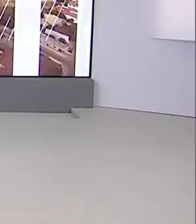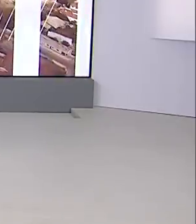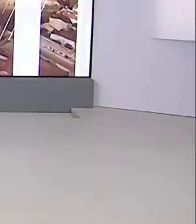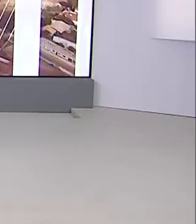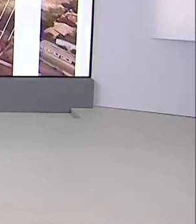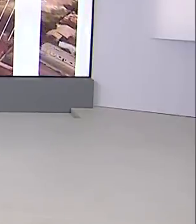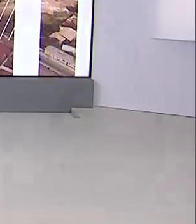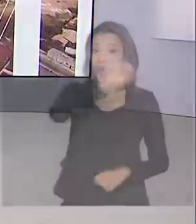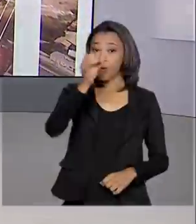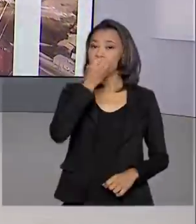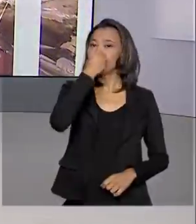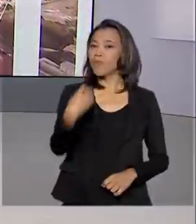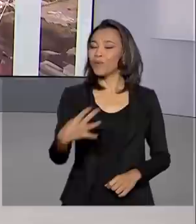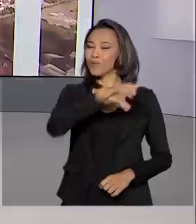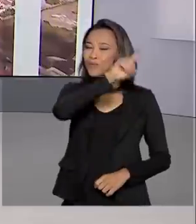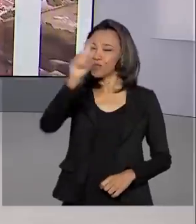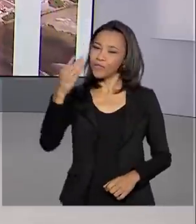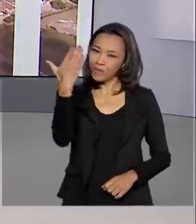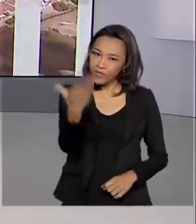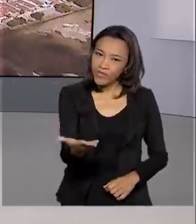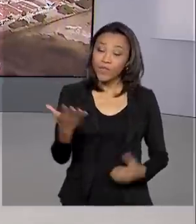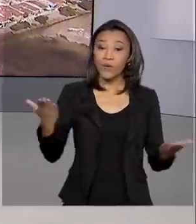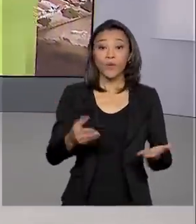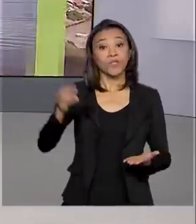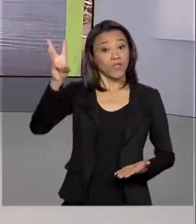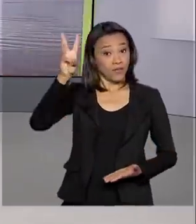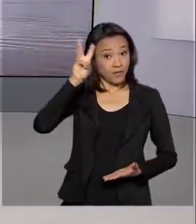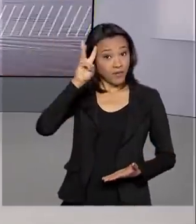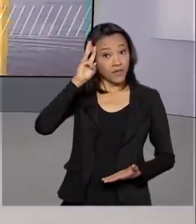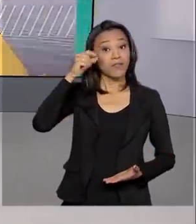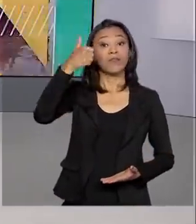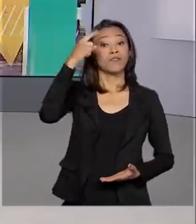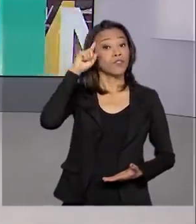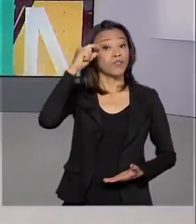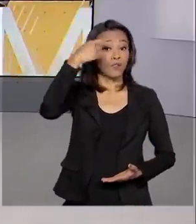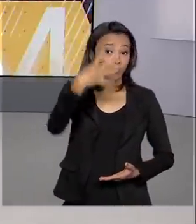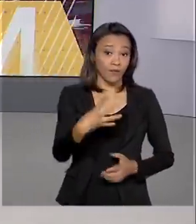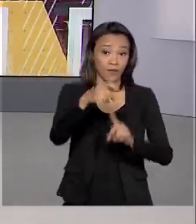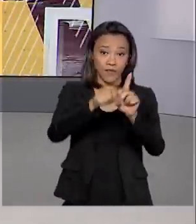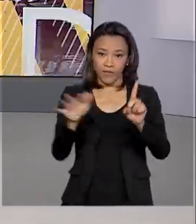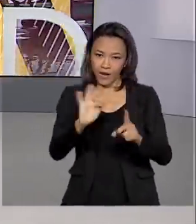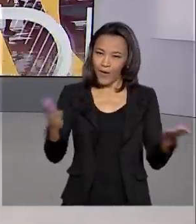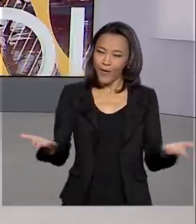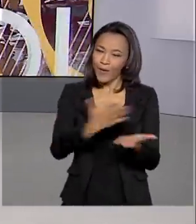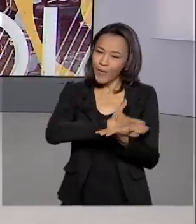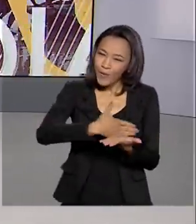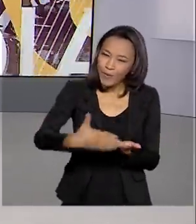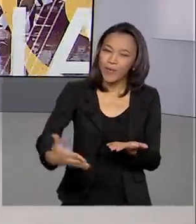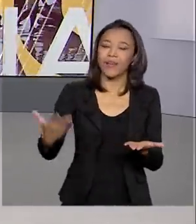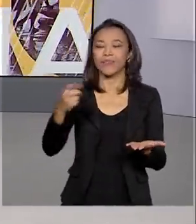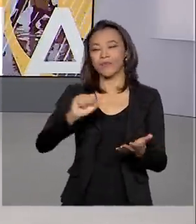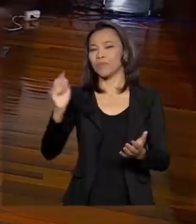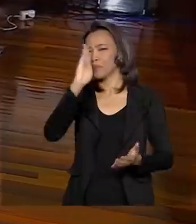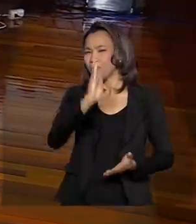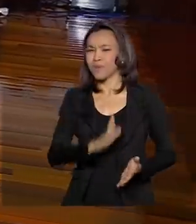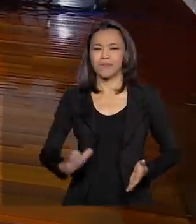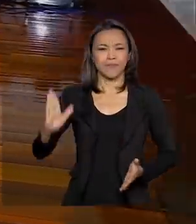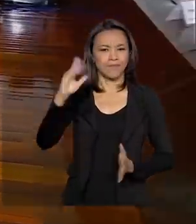Olá, bom dia pra você. Hoje é terça-feira, 4 de fevereiro. Começa agora o Brasil em dia para todo o país.